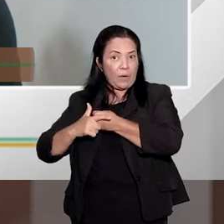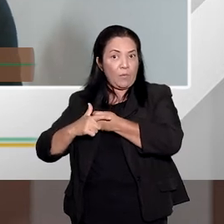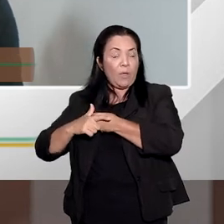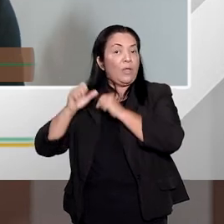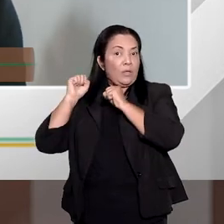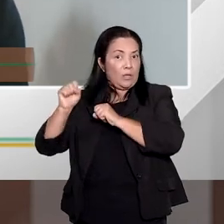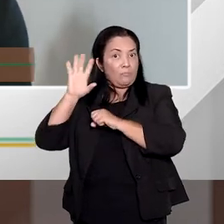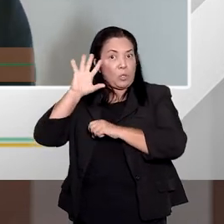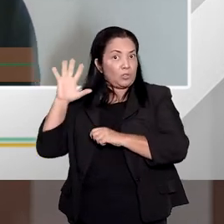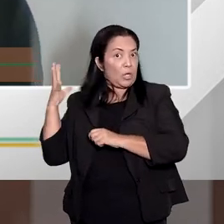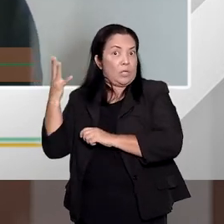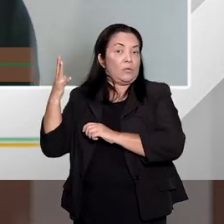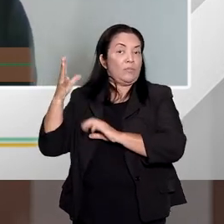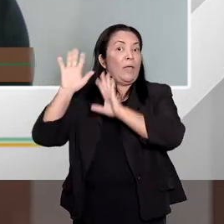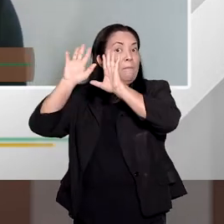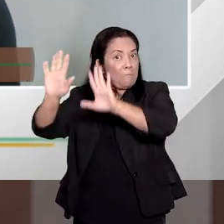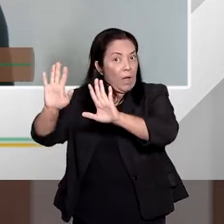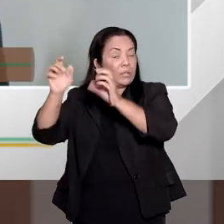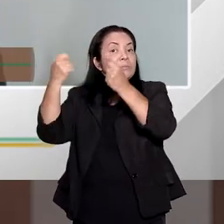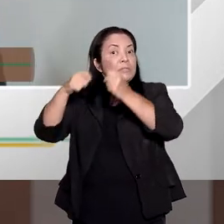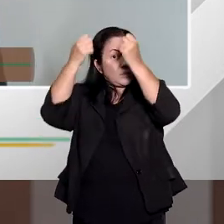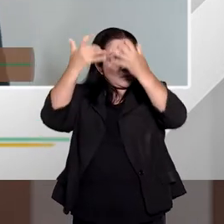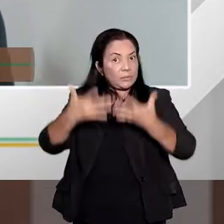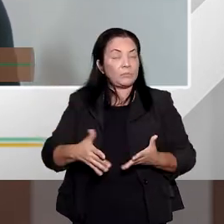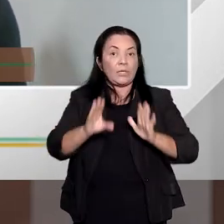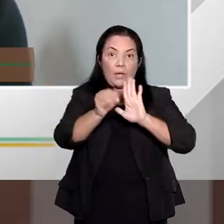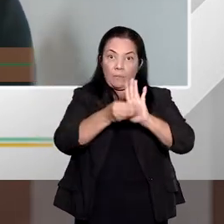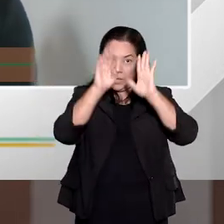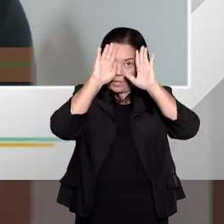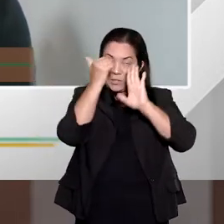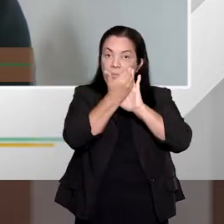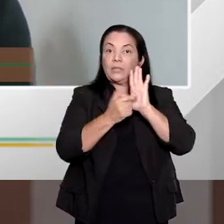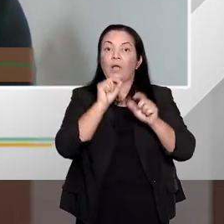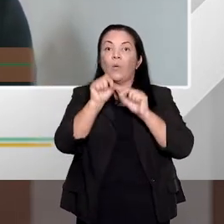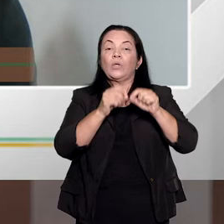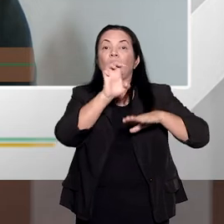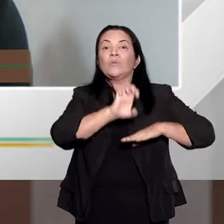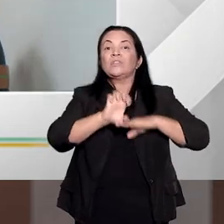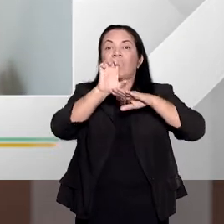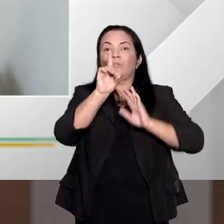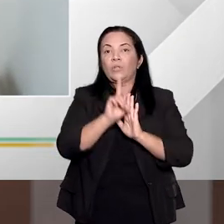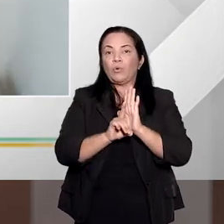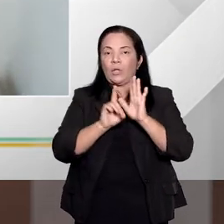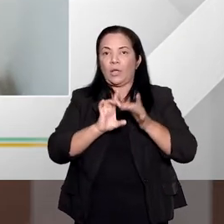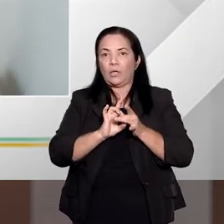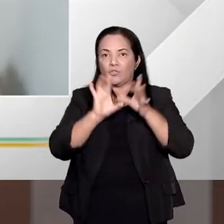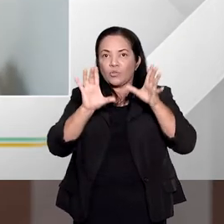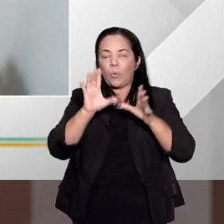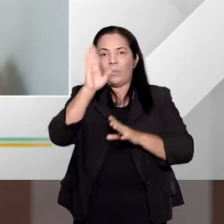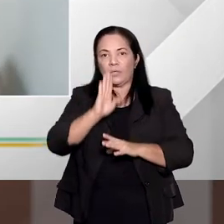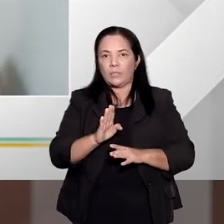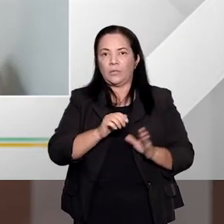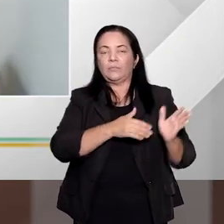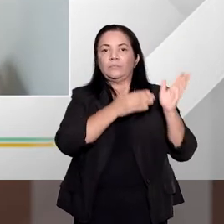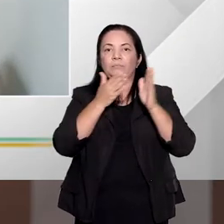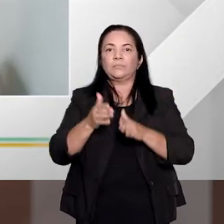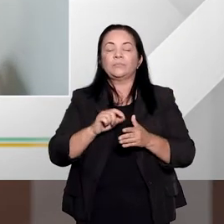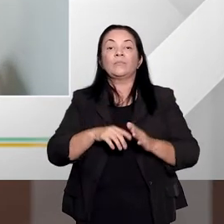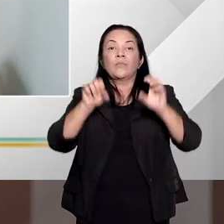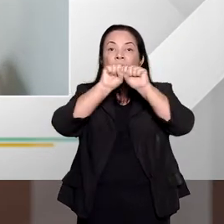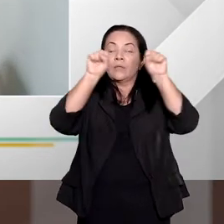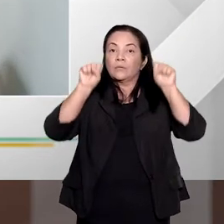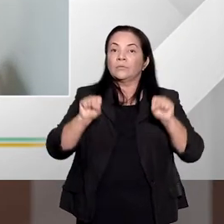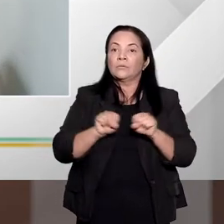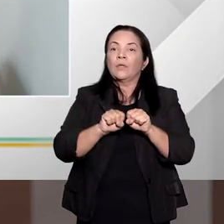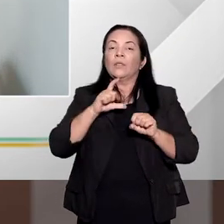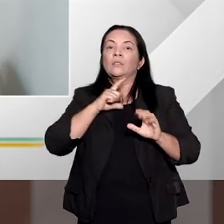absolutos, como é da essência, é do nosso Estado Democrático de Direito. Bom, no Código Penal, nós temos o sistema,